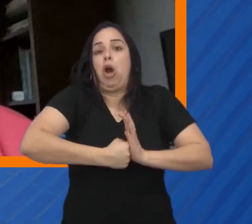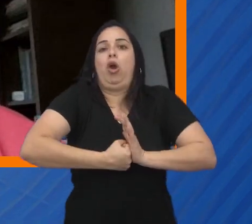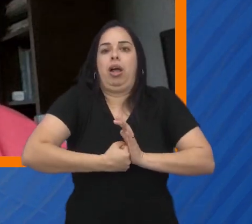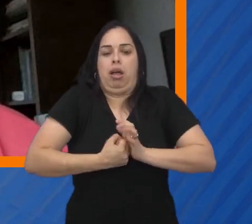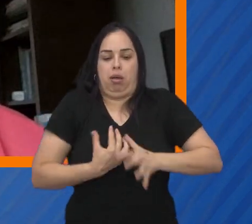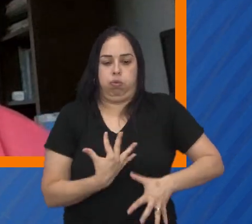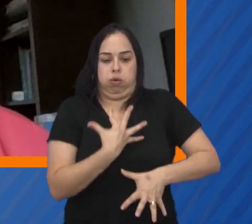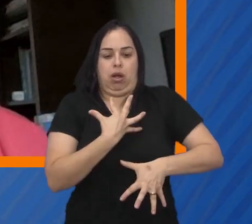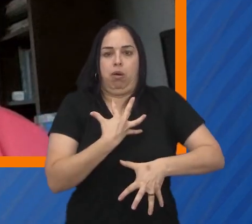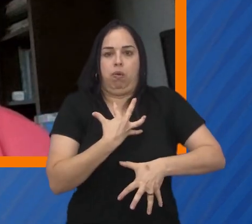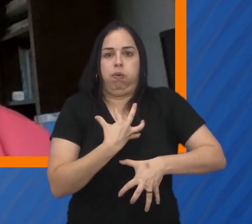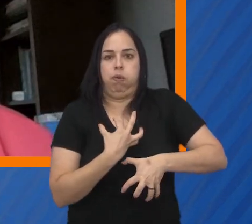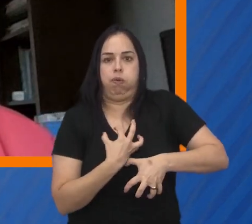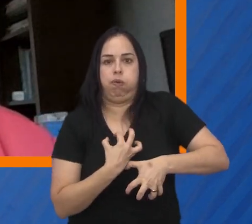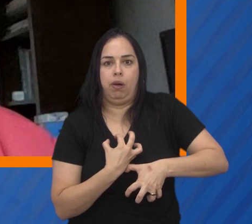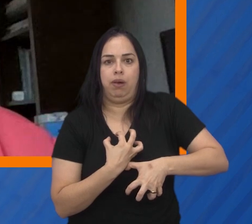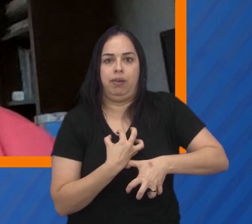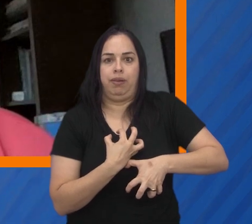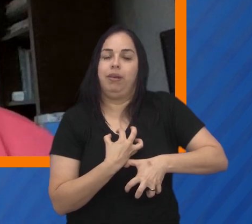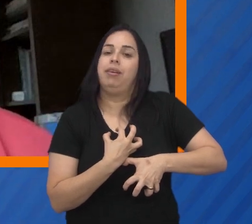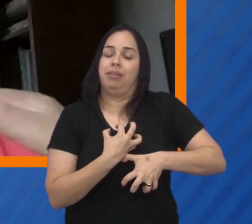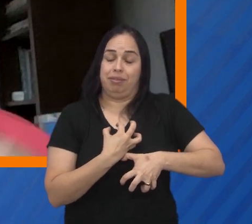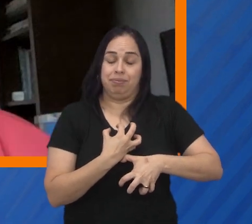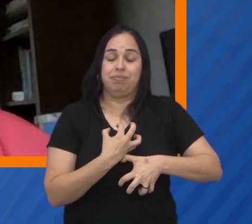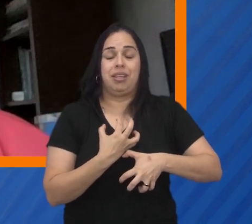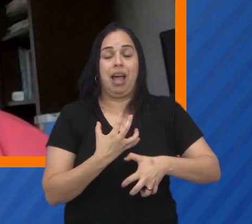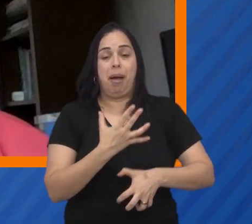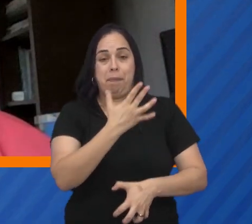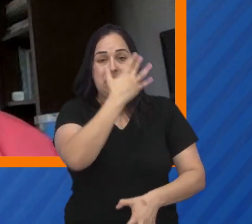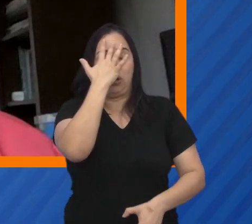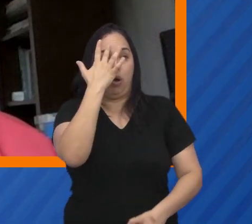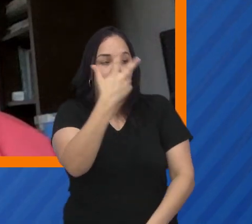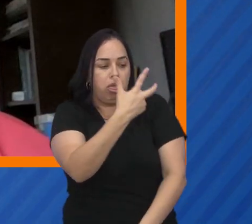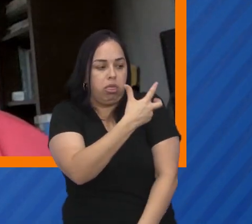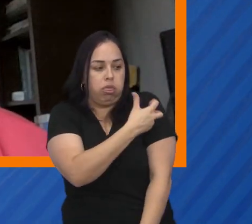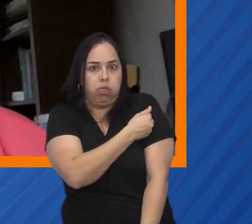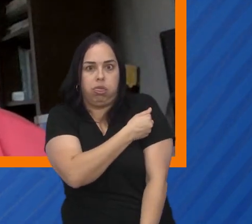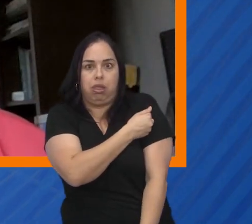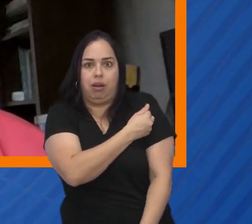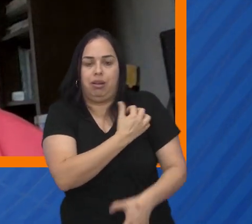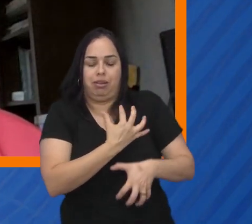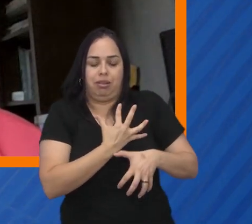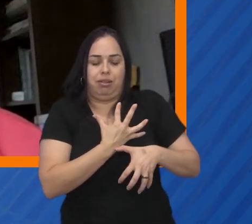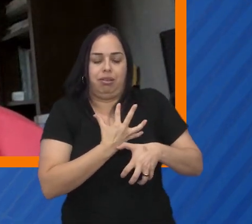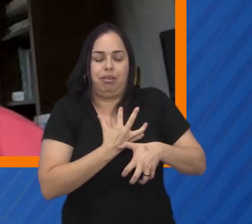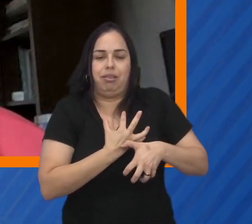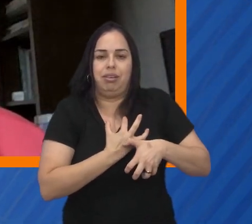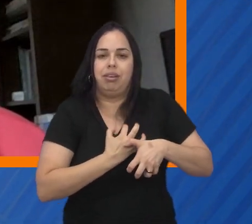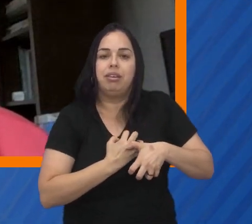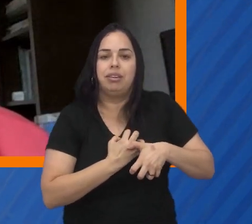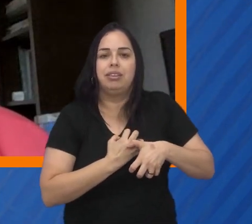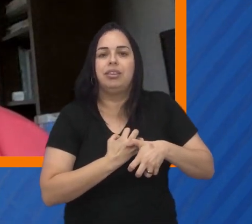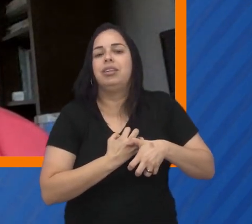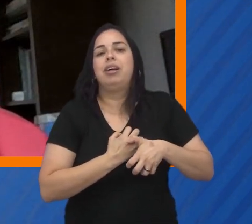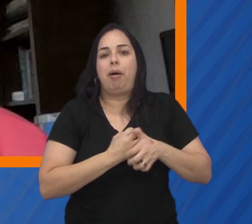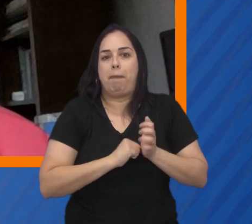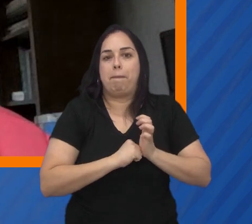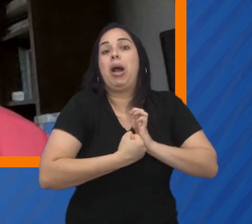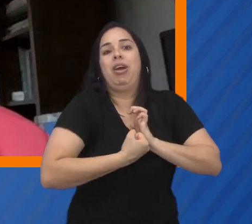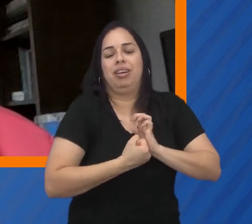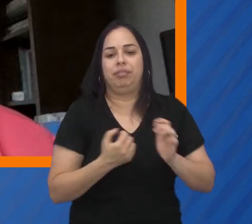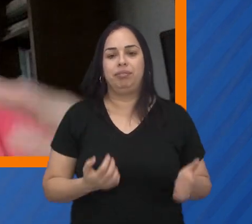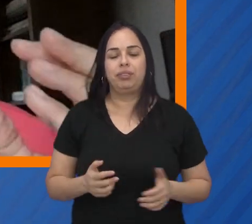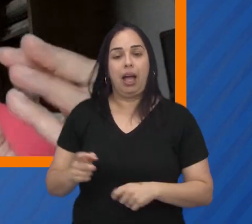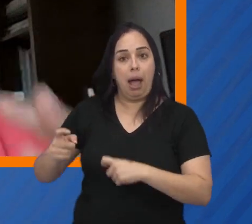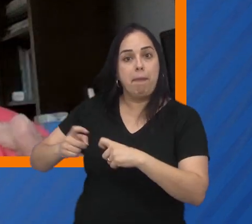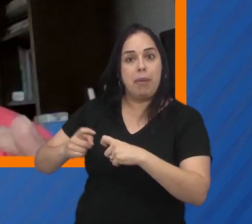pronto, aquele bloqueio pronto, vai ser colocado no organismo da pessoa que foi afetada pelo